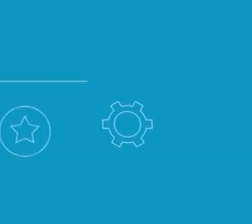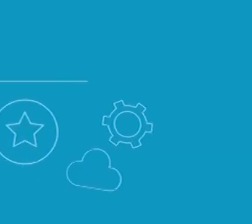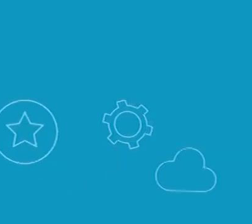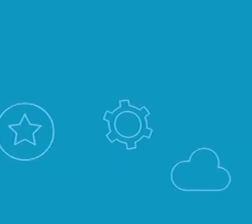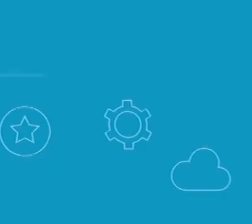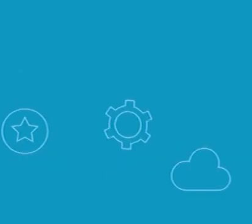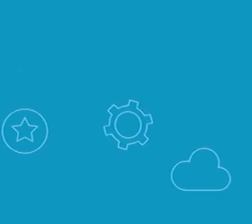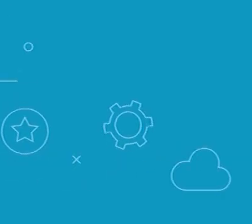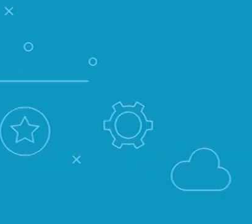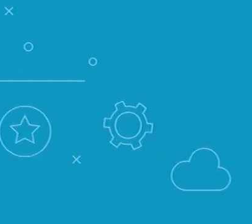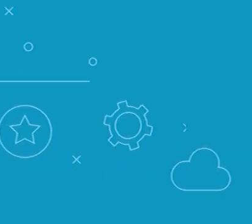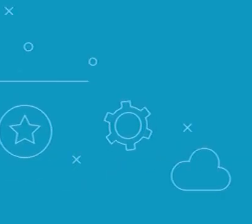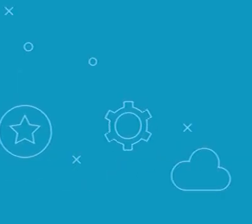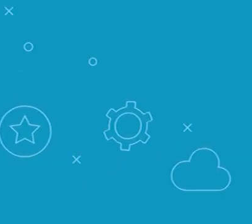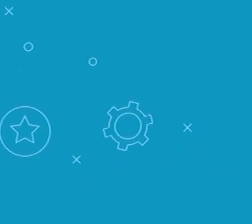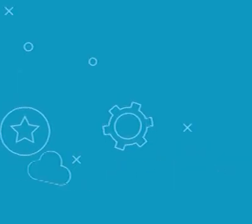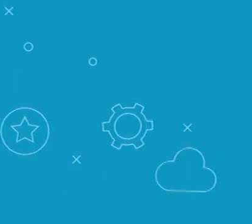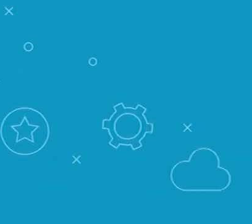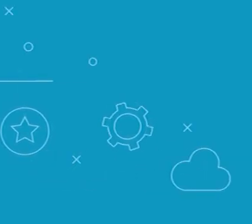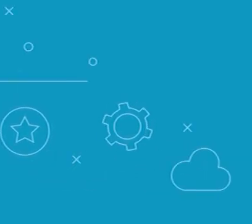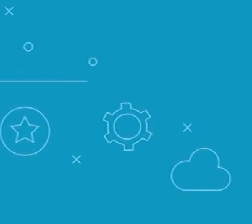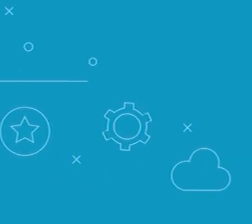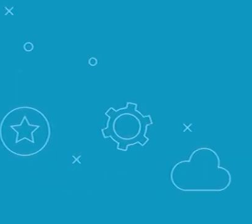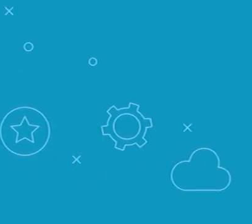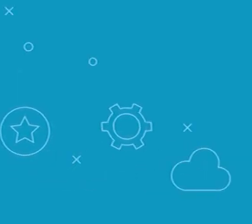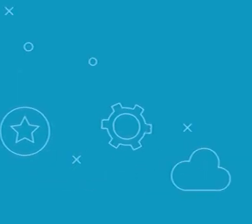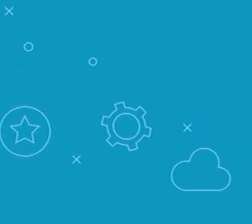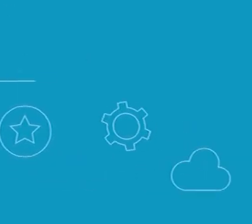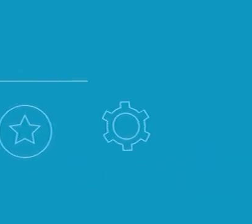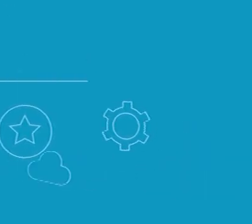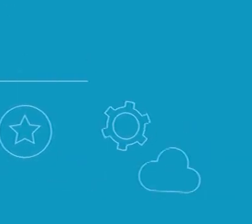Quintena Coelho Transcrição